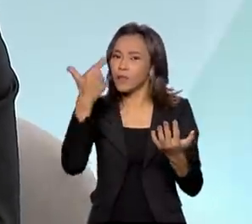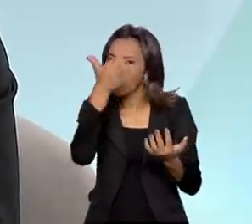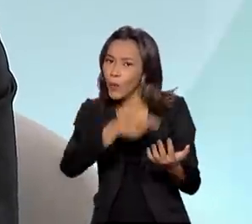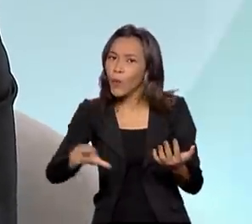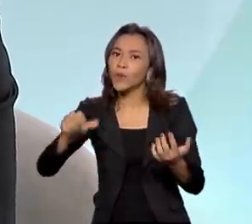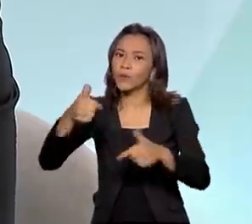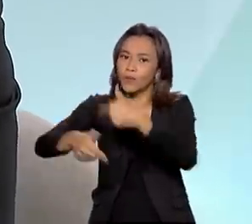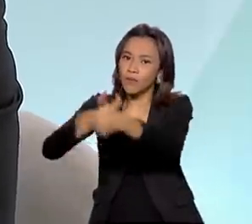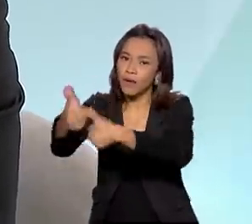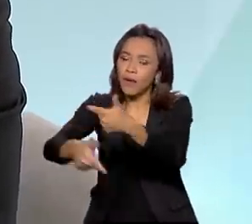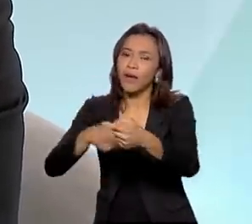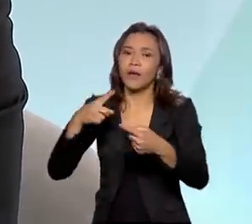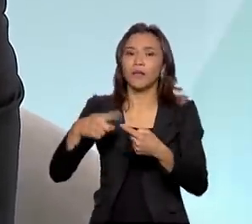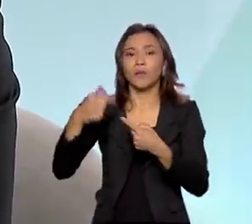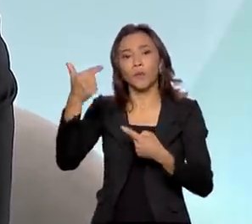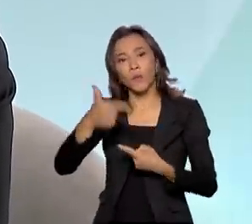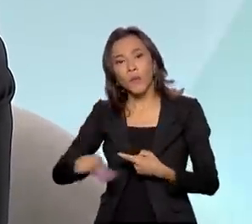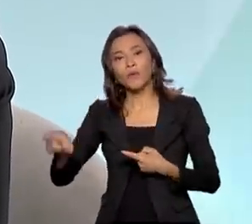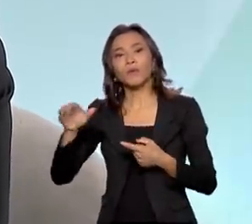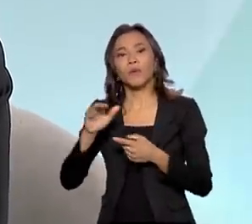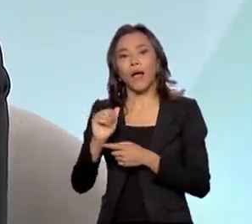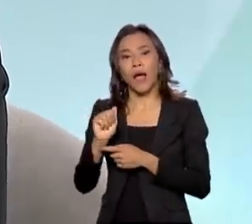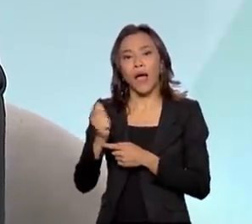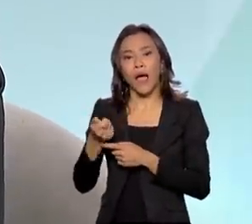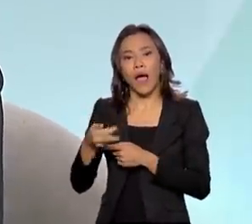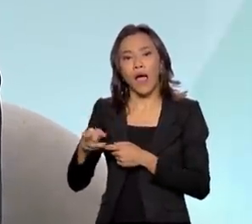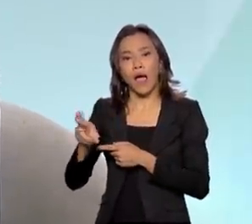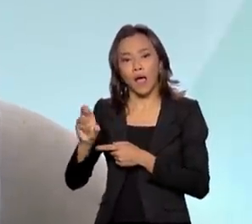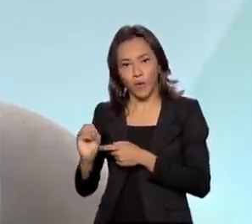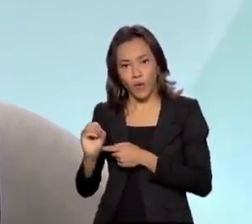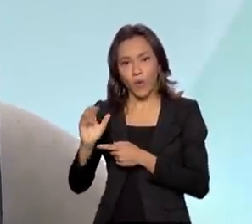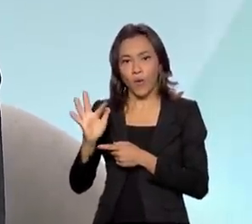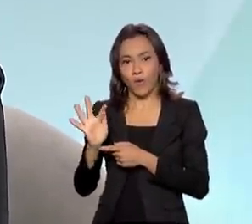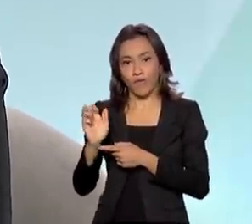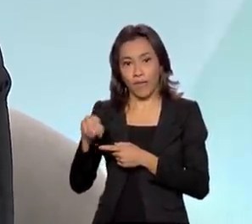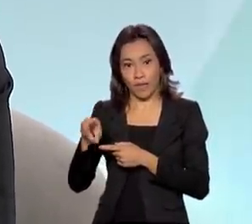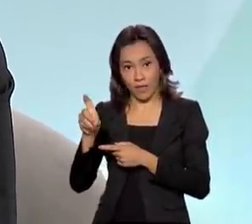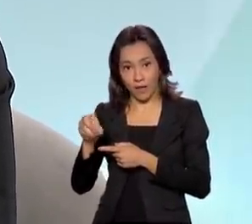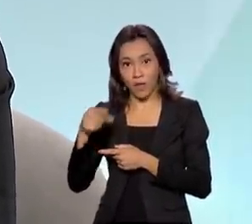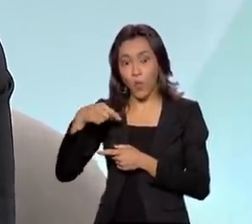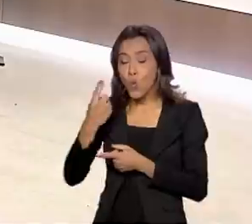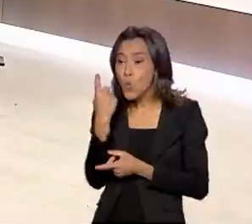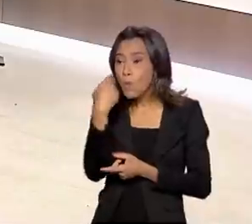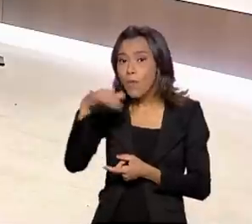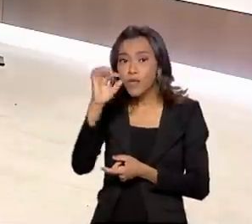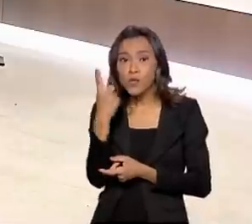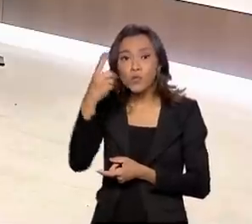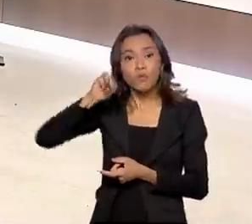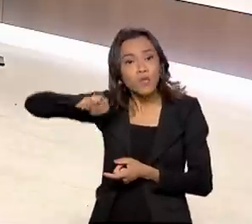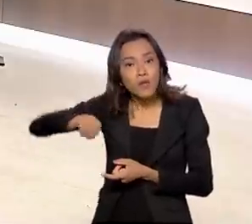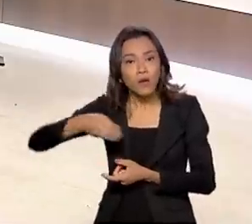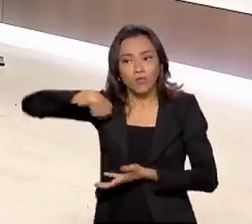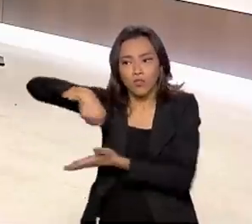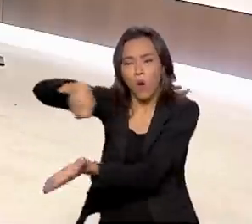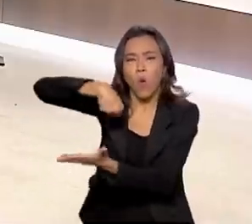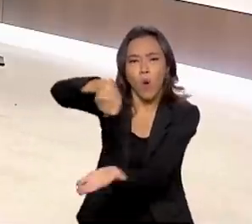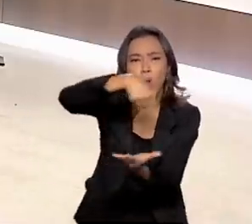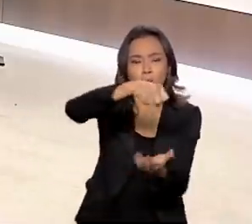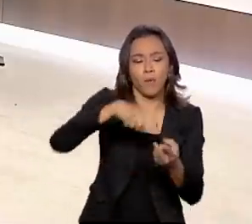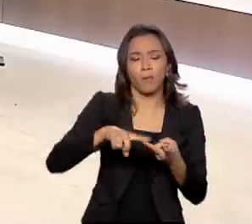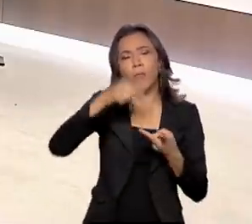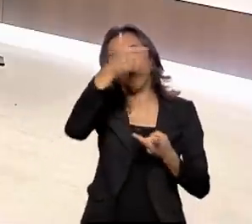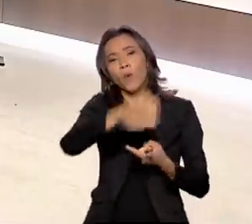Agro Fraterno, que já está superando a marca de mais de um milhão de cestas destinadas a brasileiros. Outras